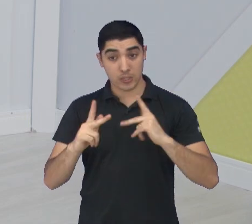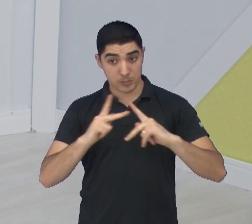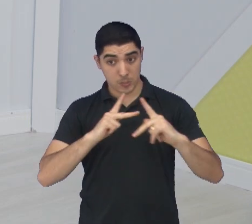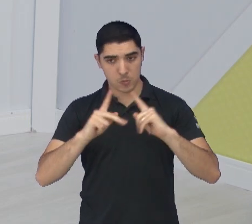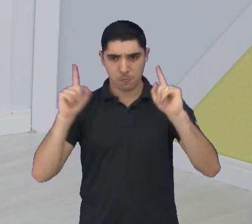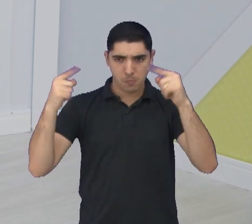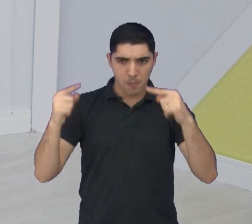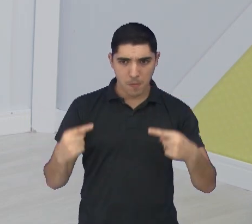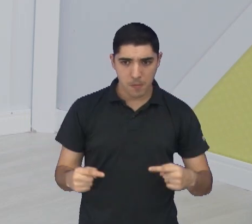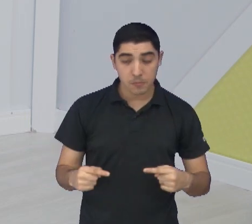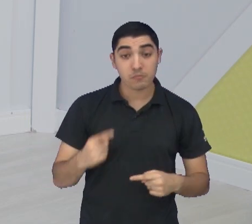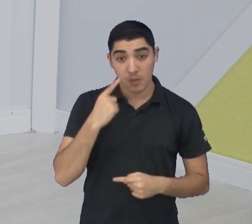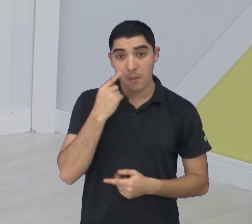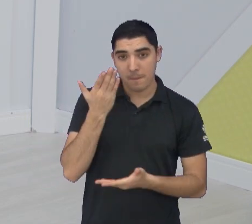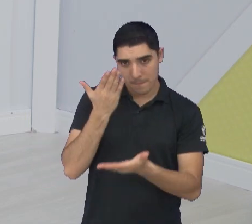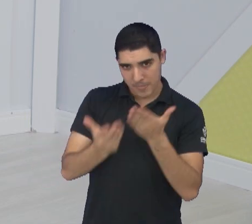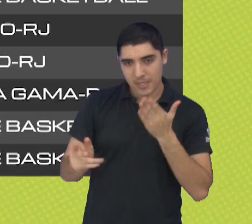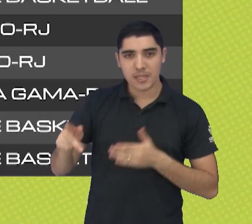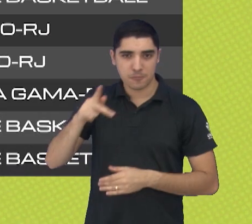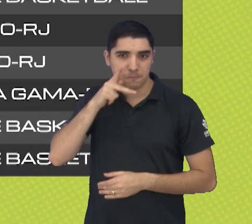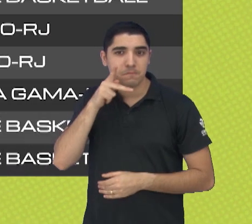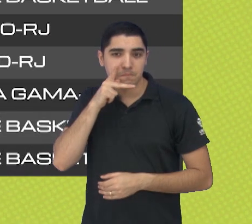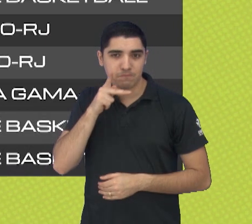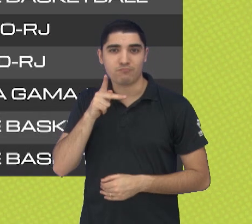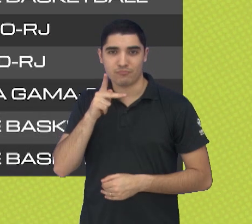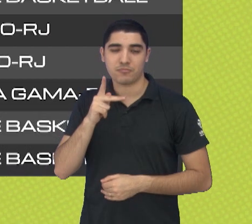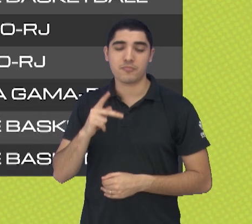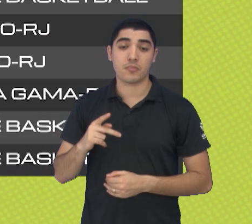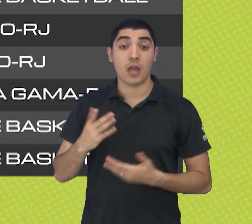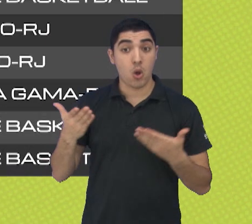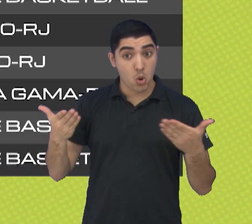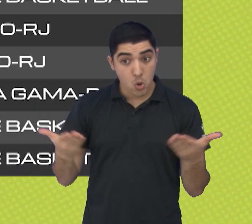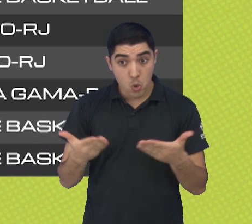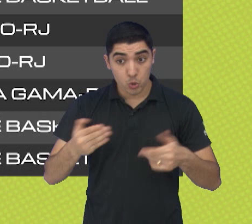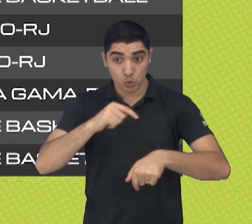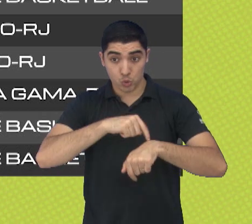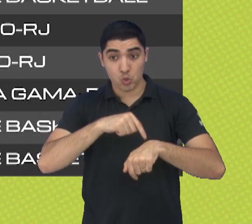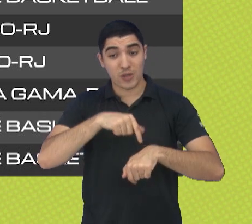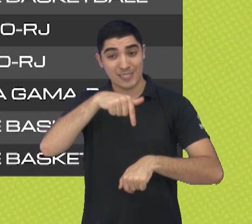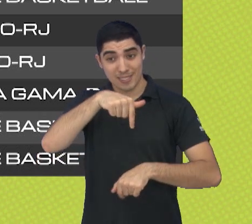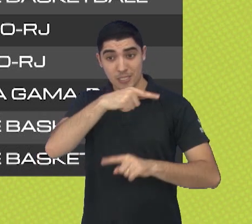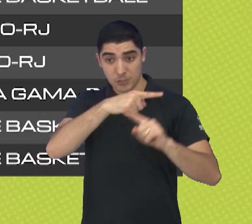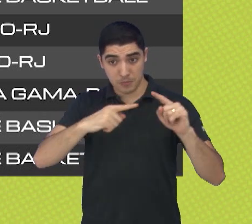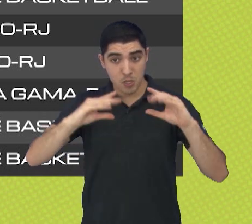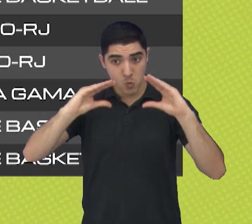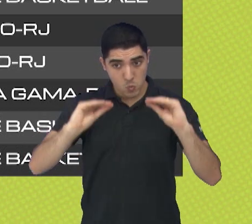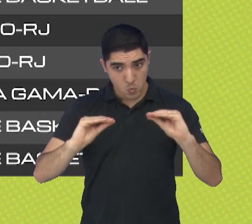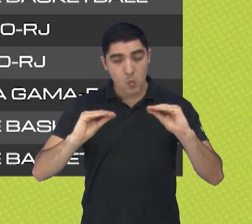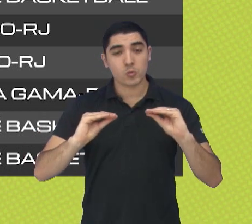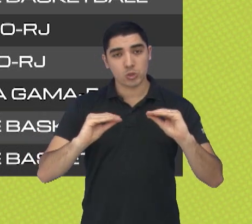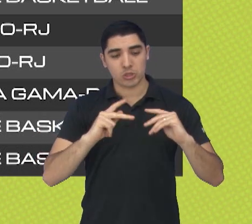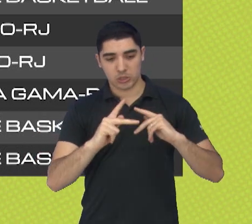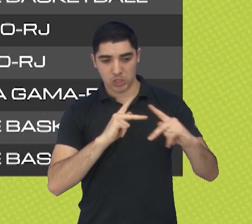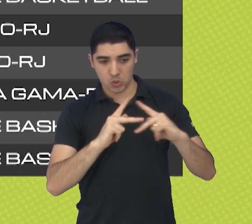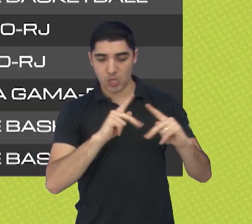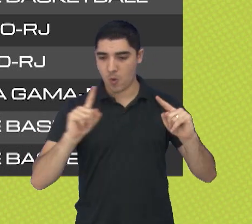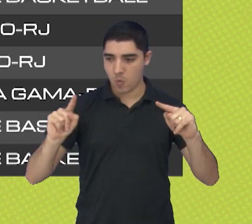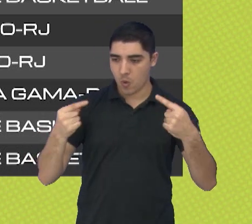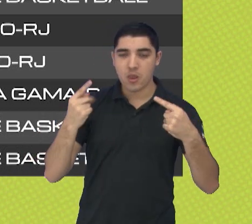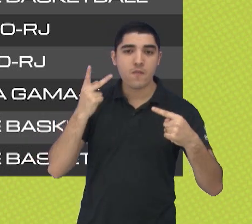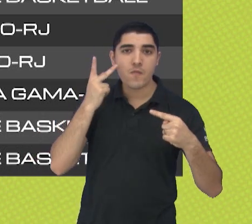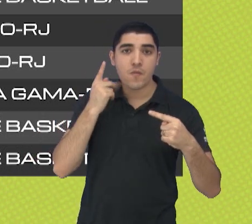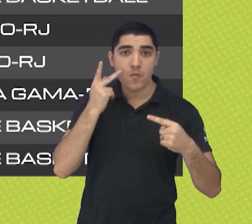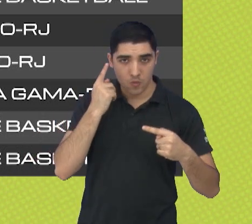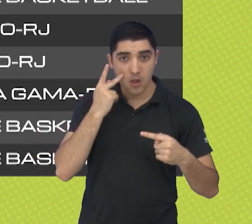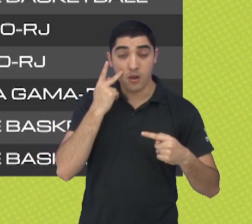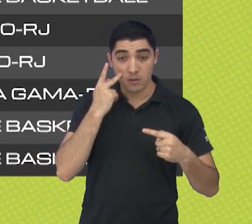primeira fase. Olha lá, derrota para o Unifacisa, primeiro jogo em casa. Hoje, 19h30, 7h30 da noite, tem São José e Fortaleza do